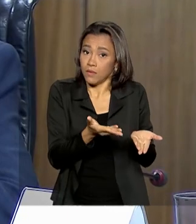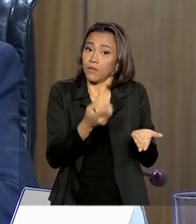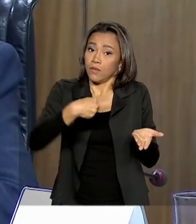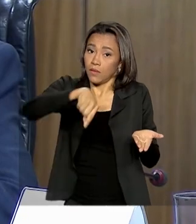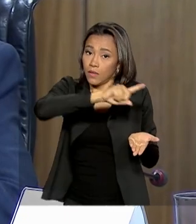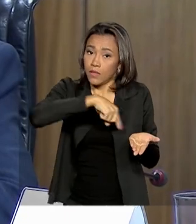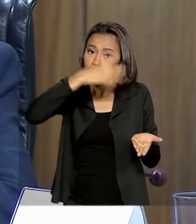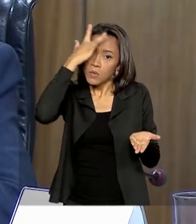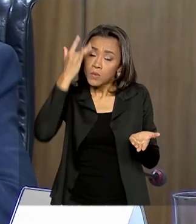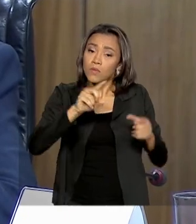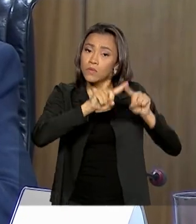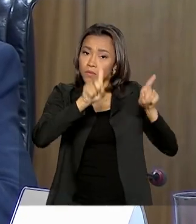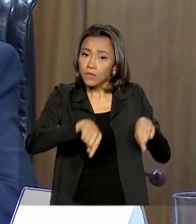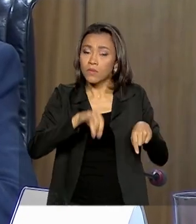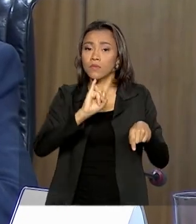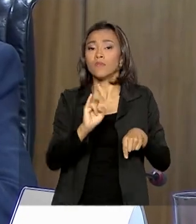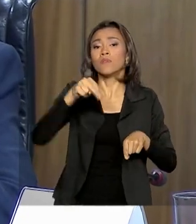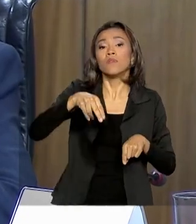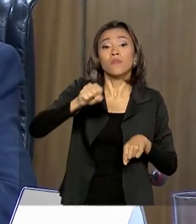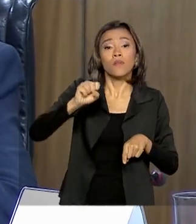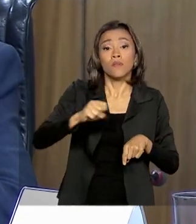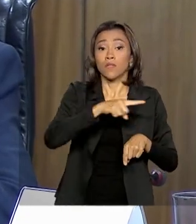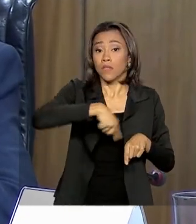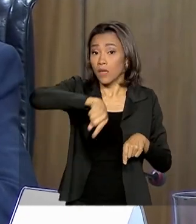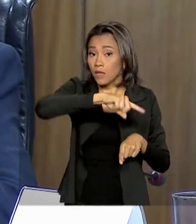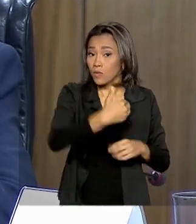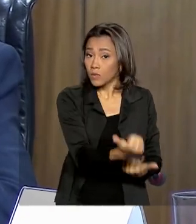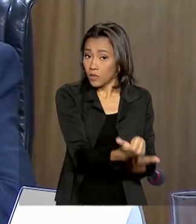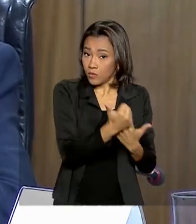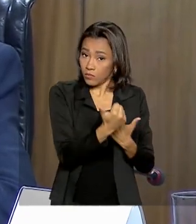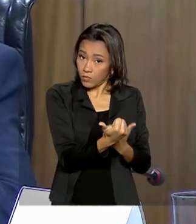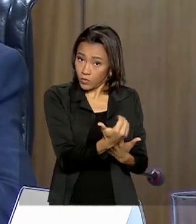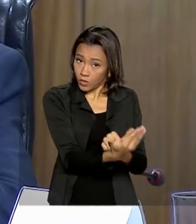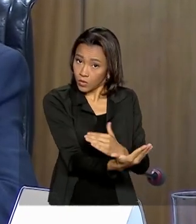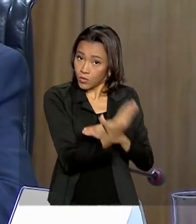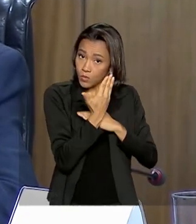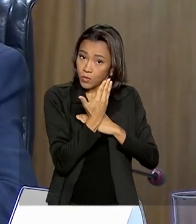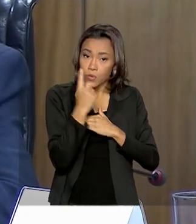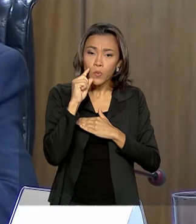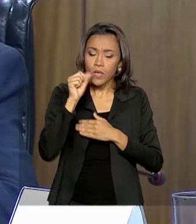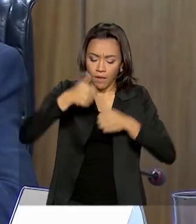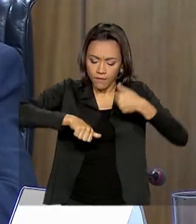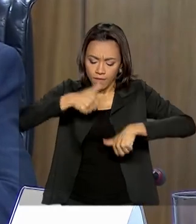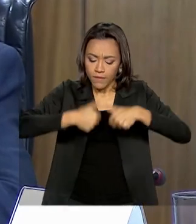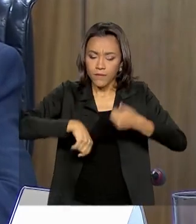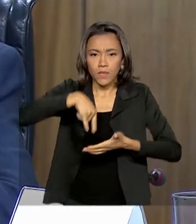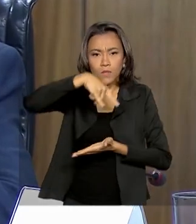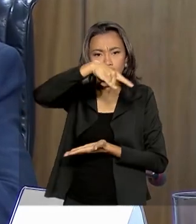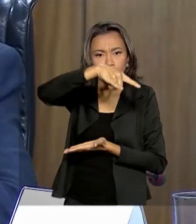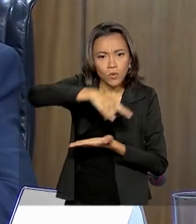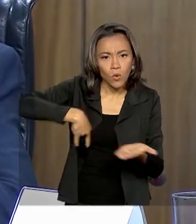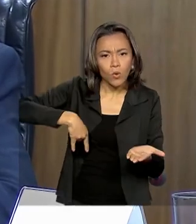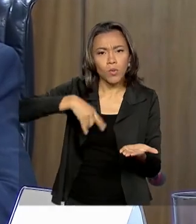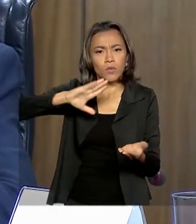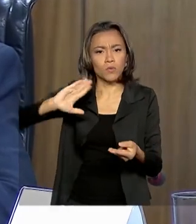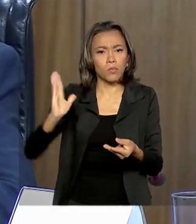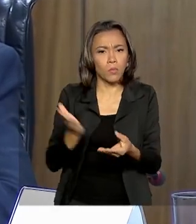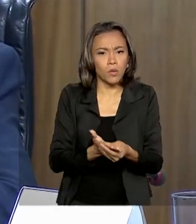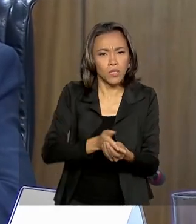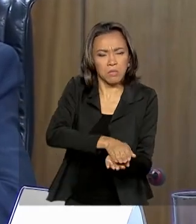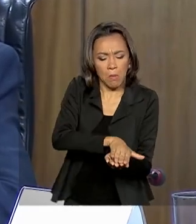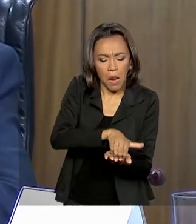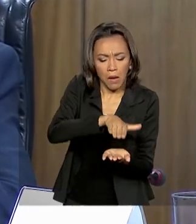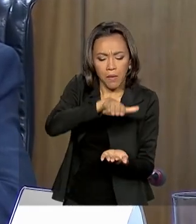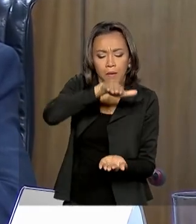funcionários do INSS nos ajudem na análise dos documentos, dos processos e